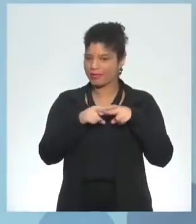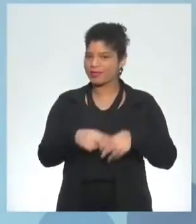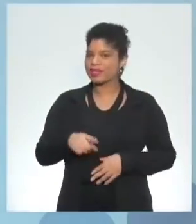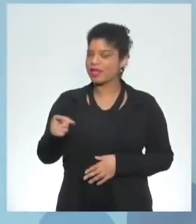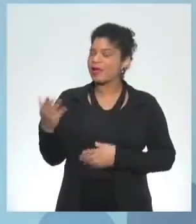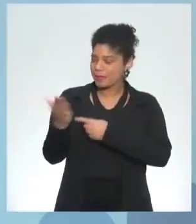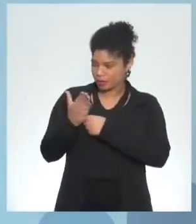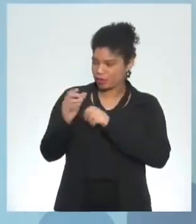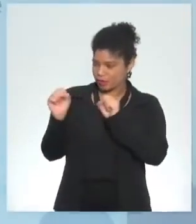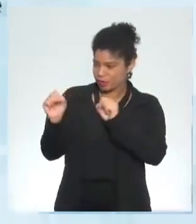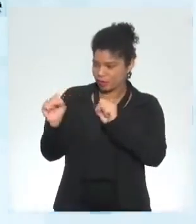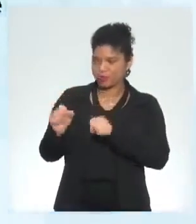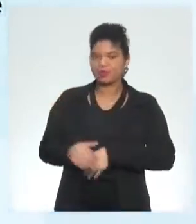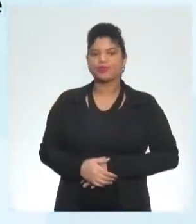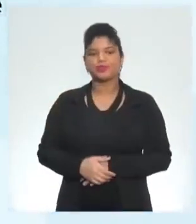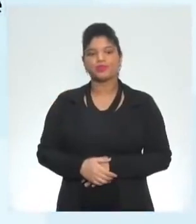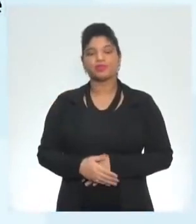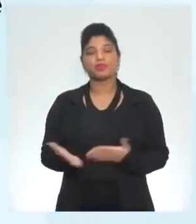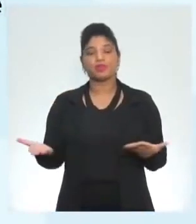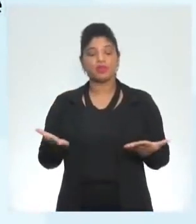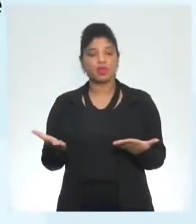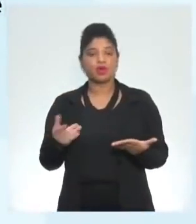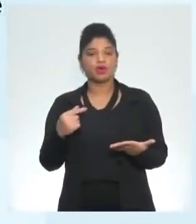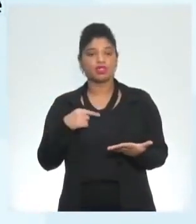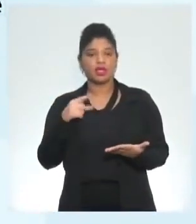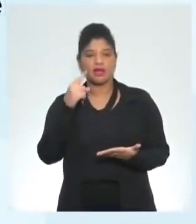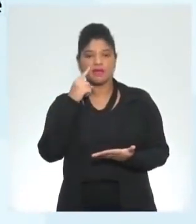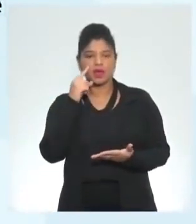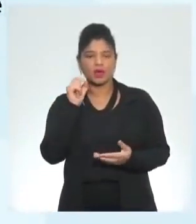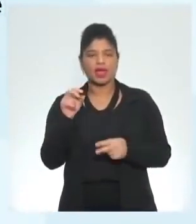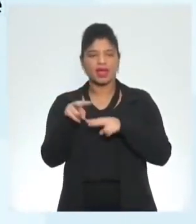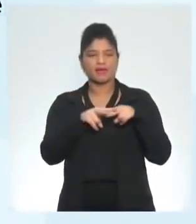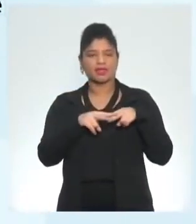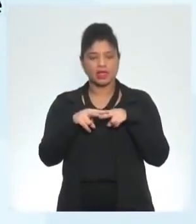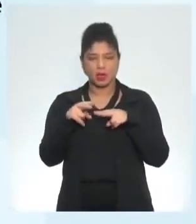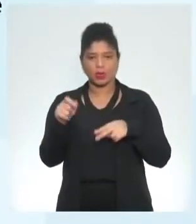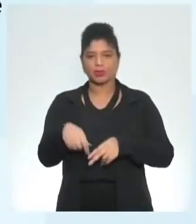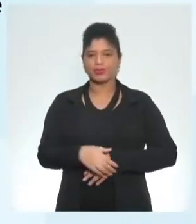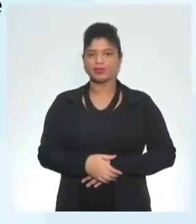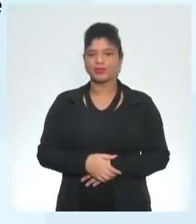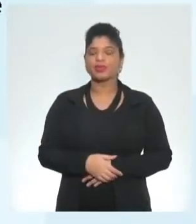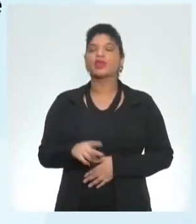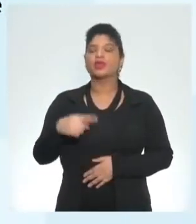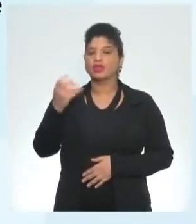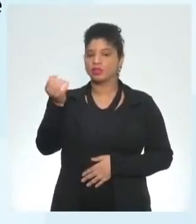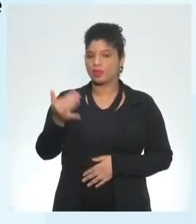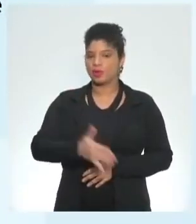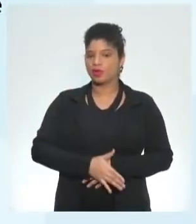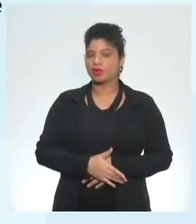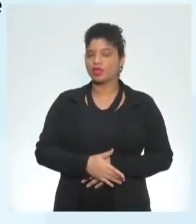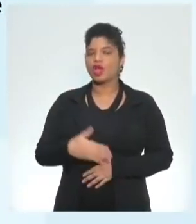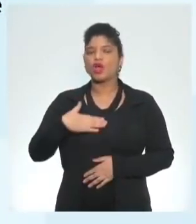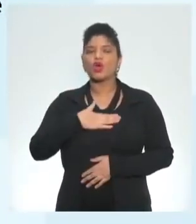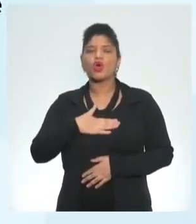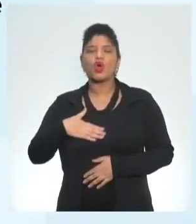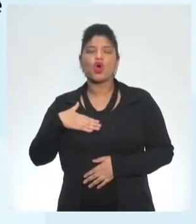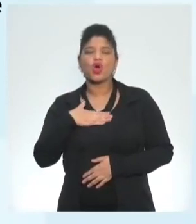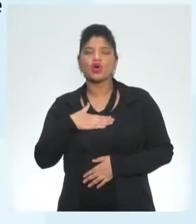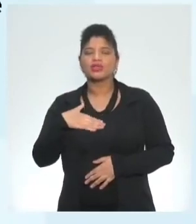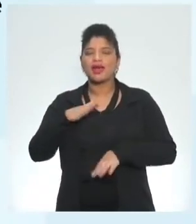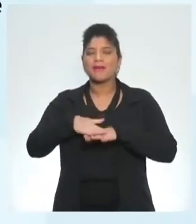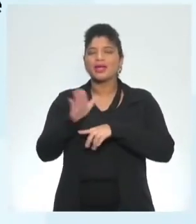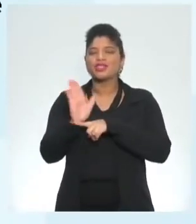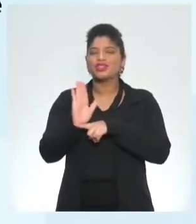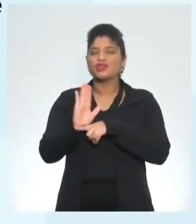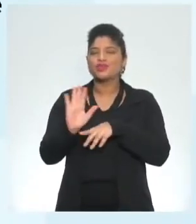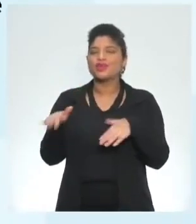help me please so last class we talked about favorite kinds of movies é falamos sobre os tipos favoritos de